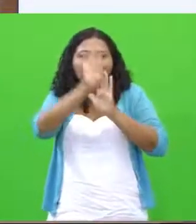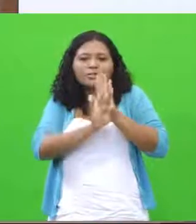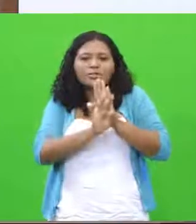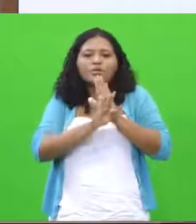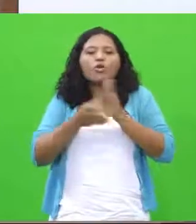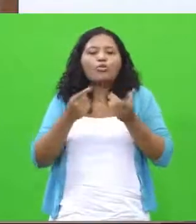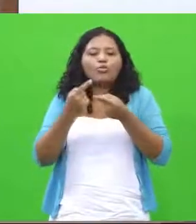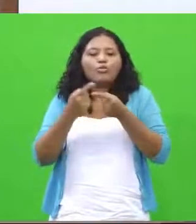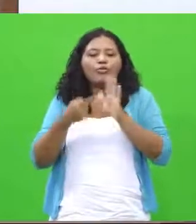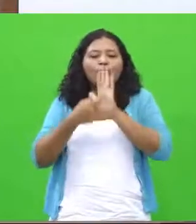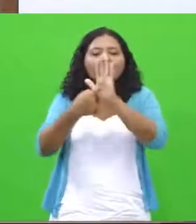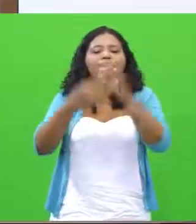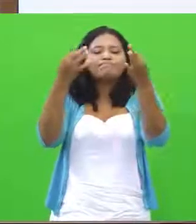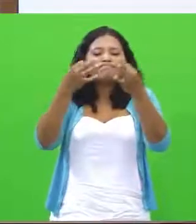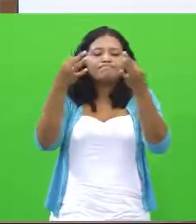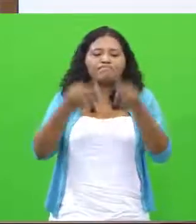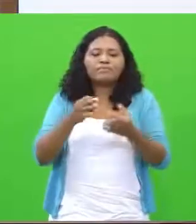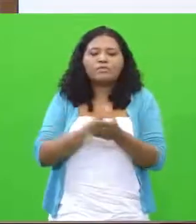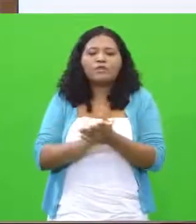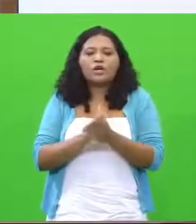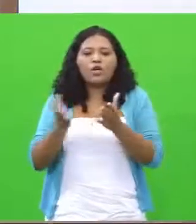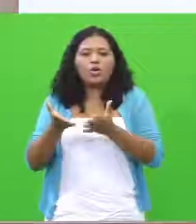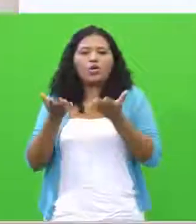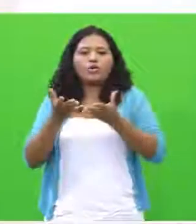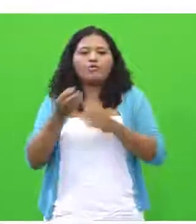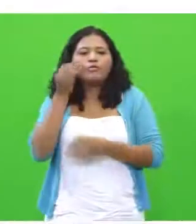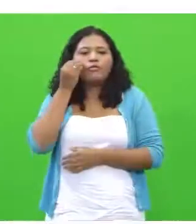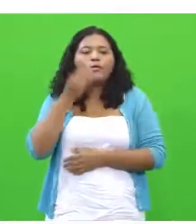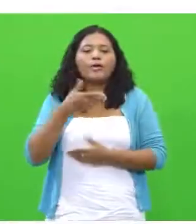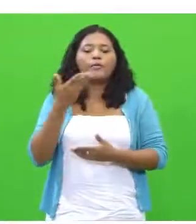Certo? Vamos ver a seguinte cartela?